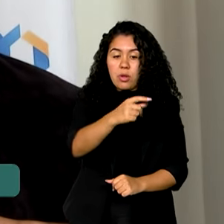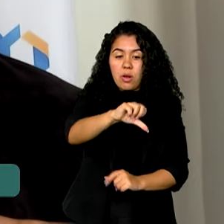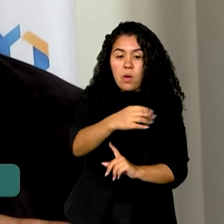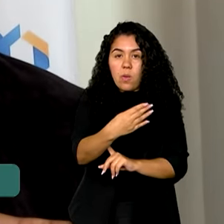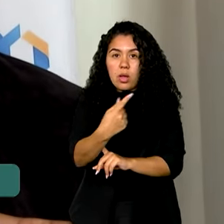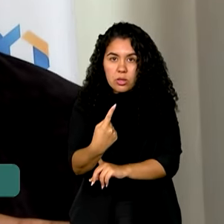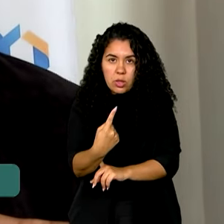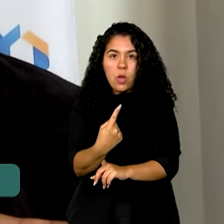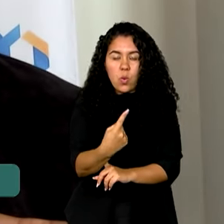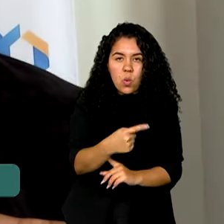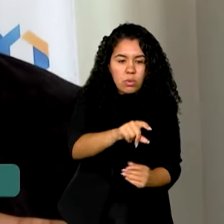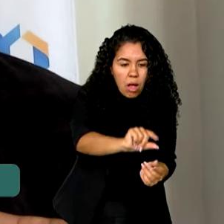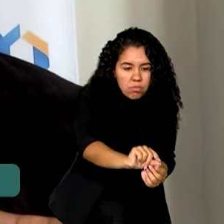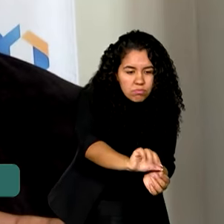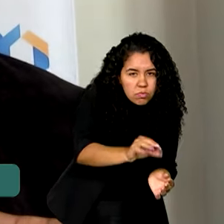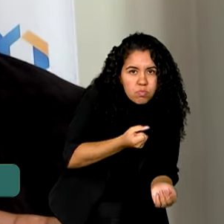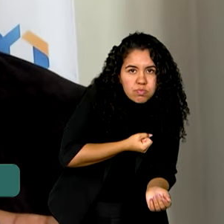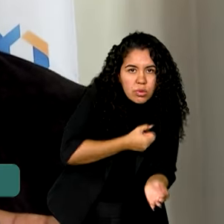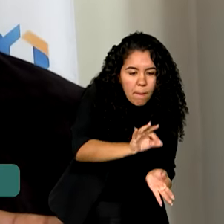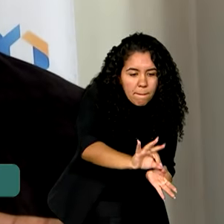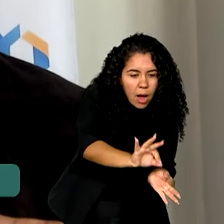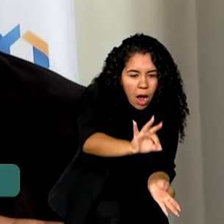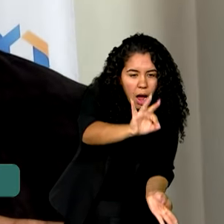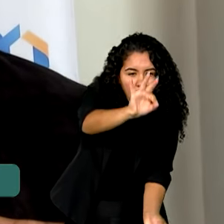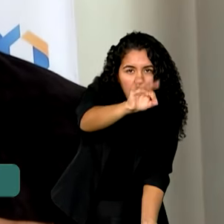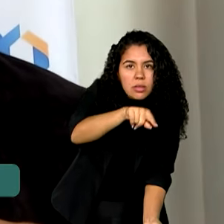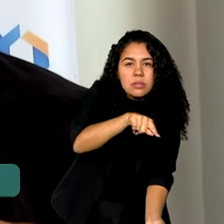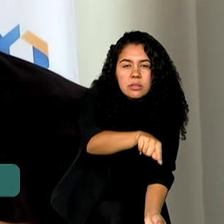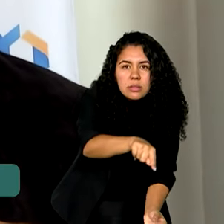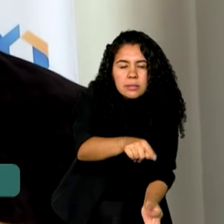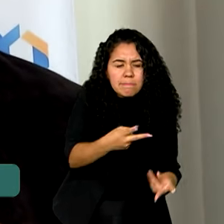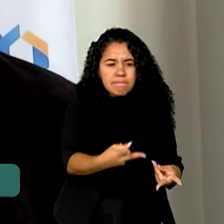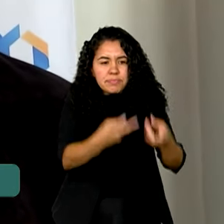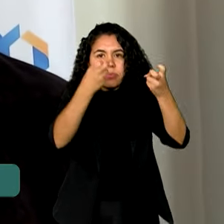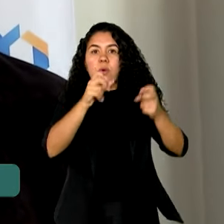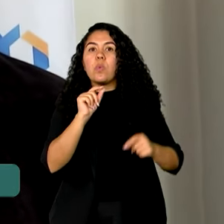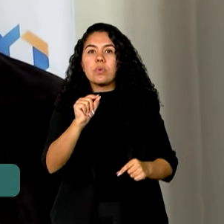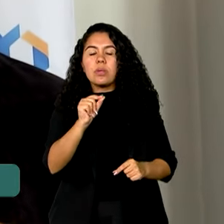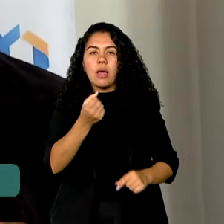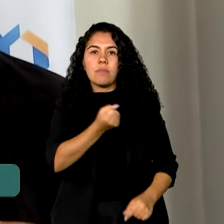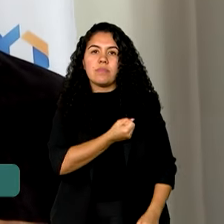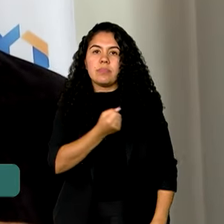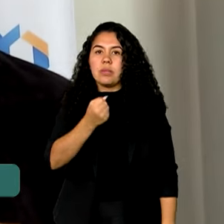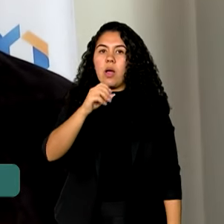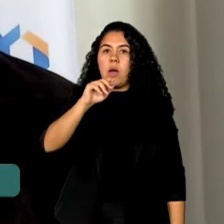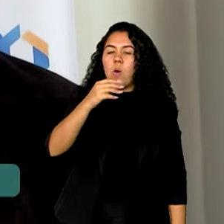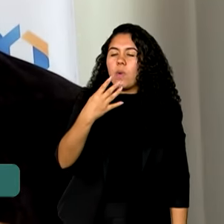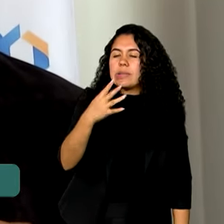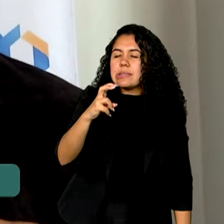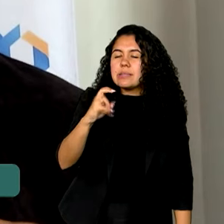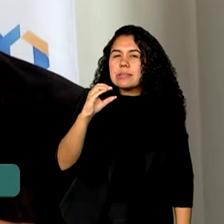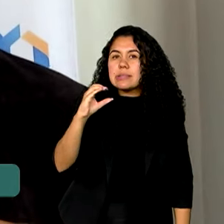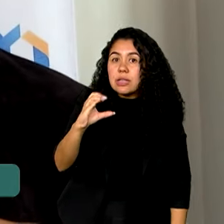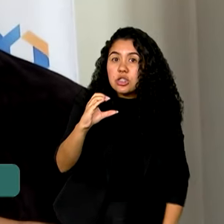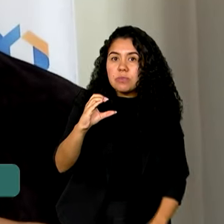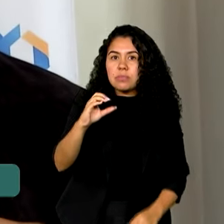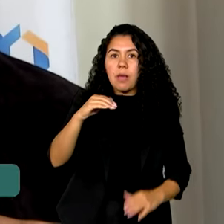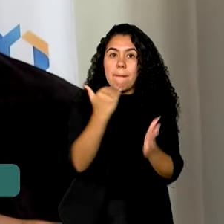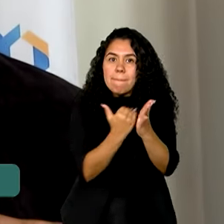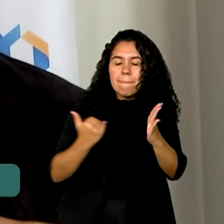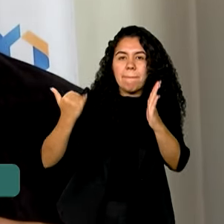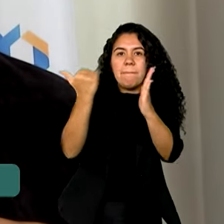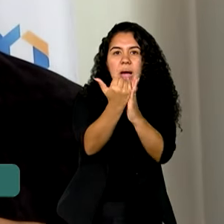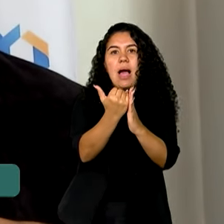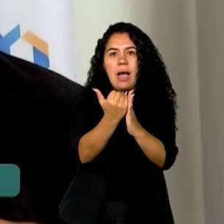a fixada, que na região central do Cais, a gente teve ali uma cheia 45 centímetros superior, 45 centímetros além da